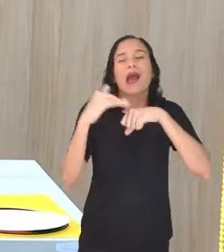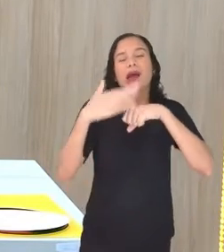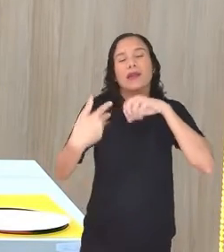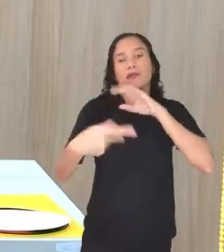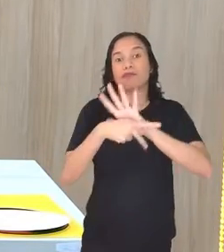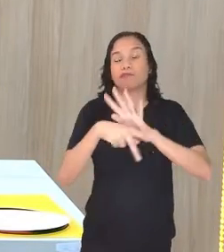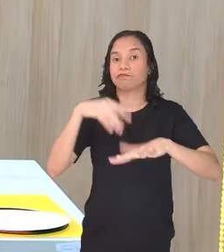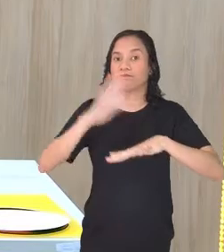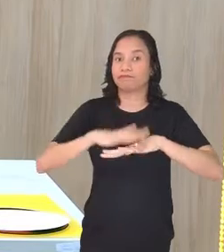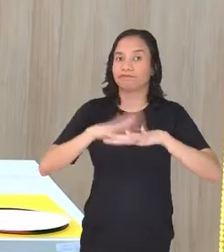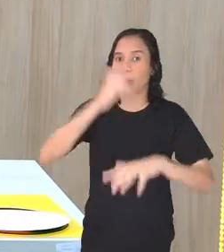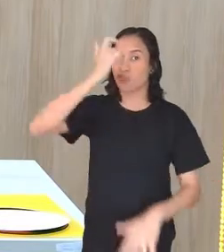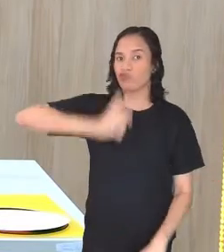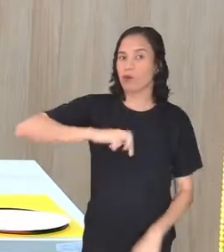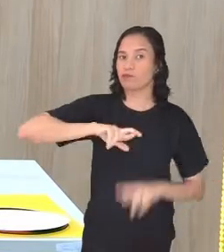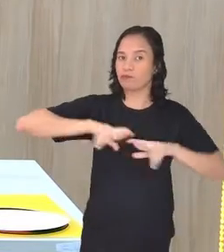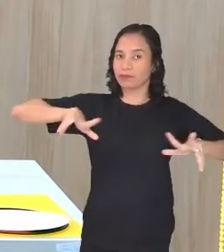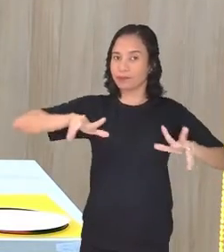matemática, mas de um jeito diferente.